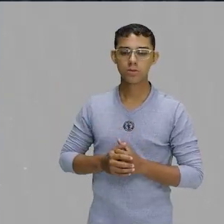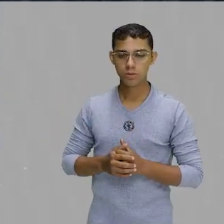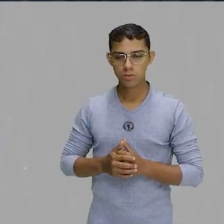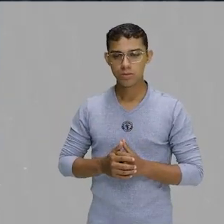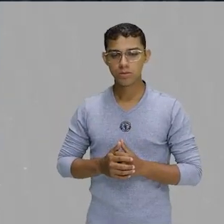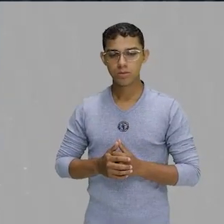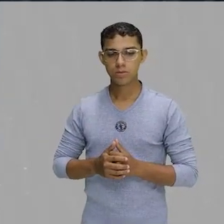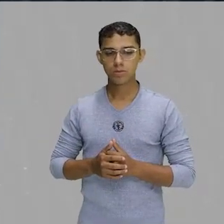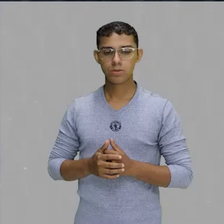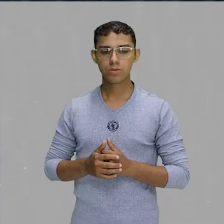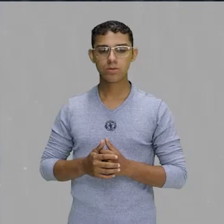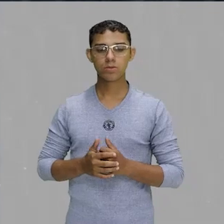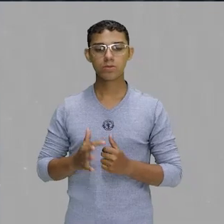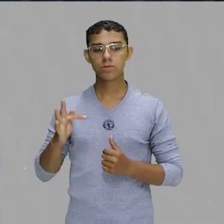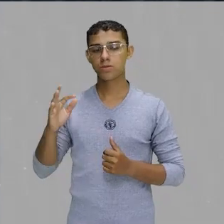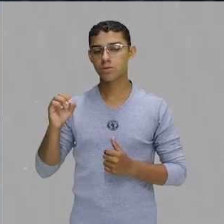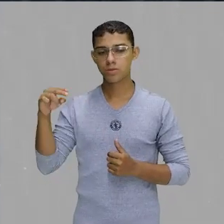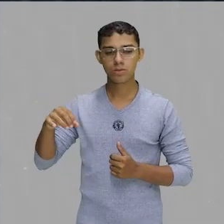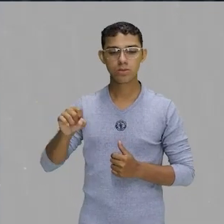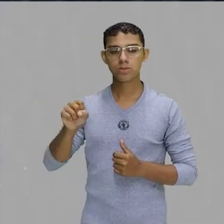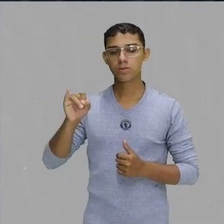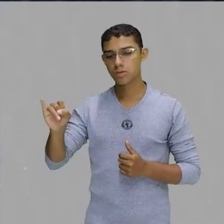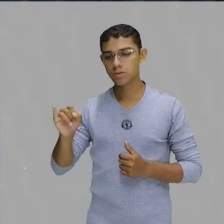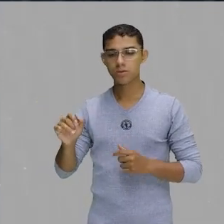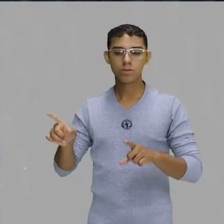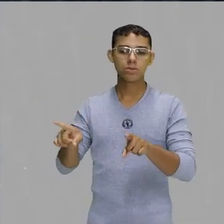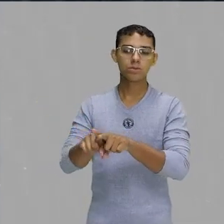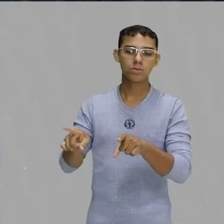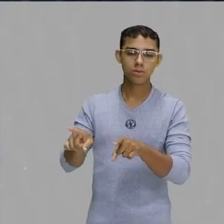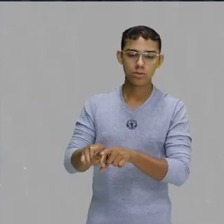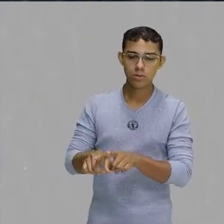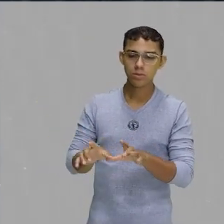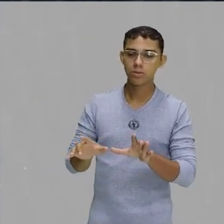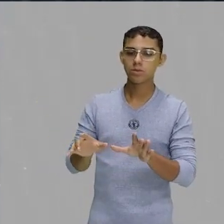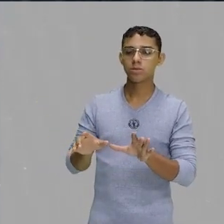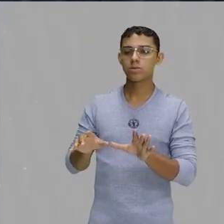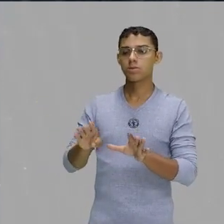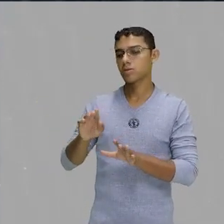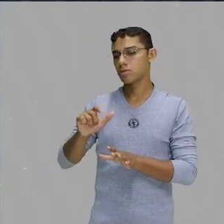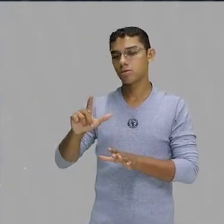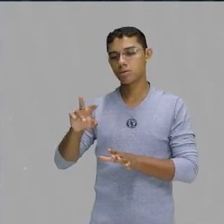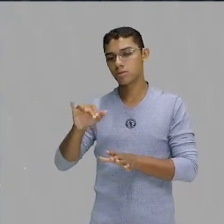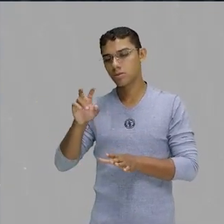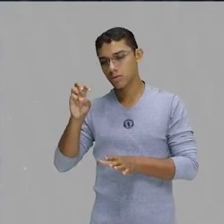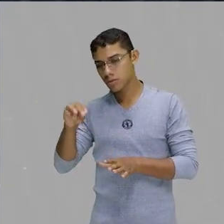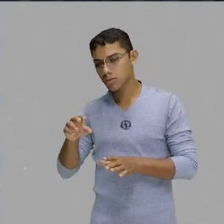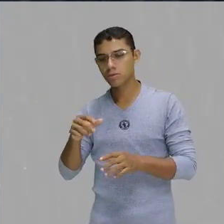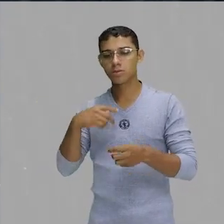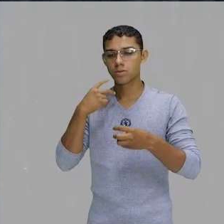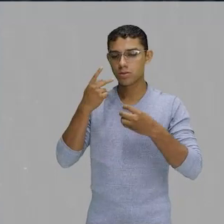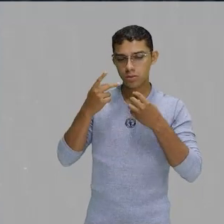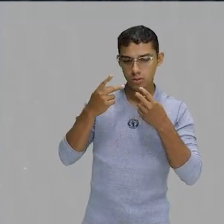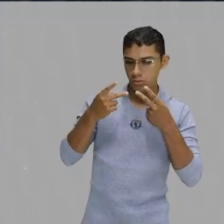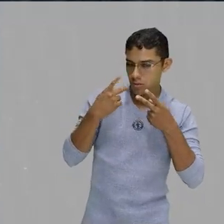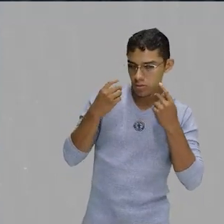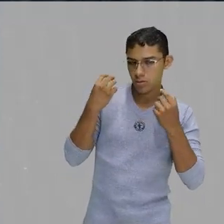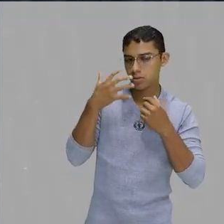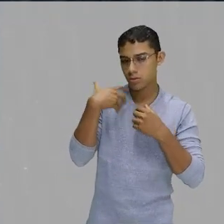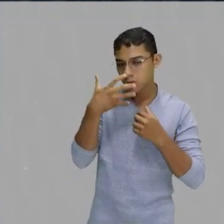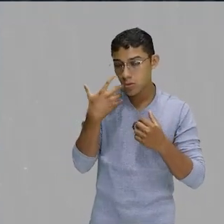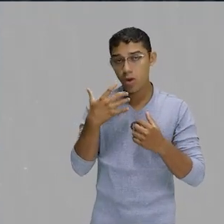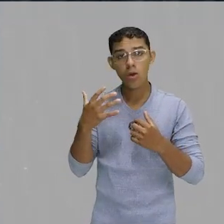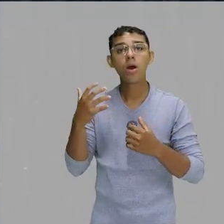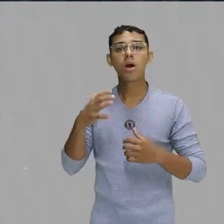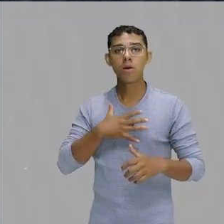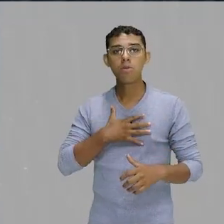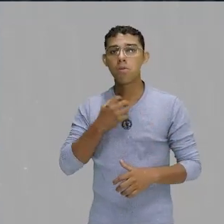Yankee para fazer música. E é muito gostoso ouvir e dançar. É um